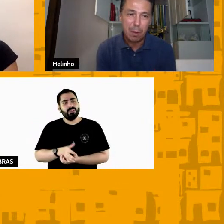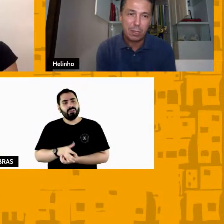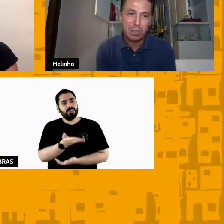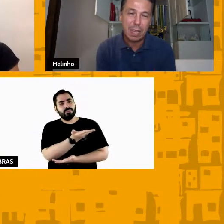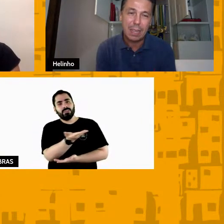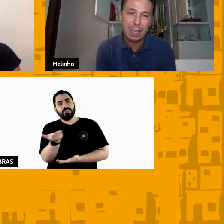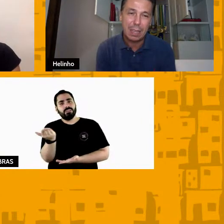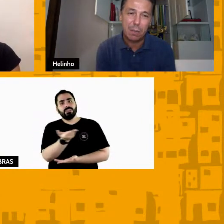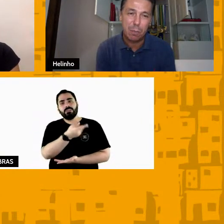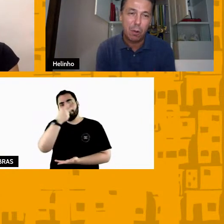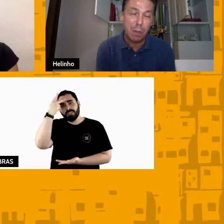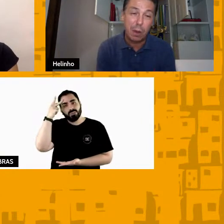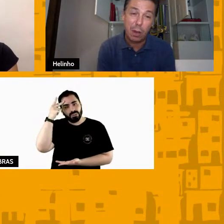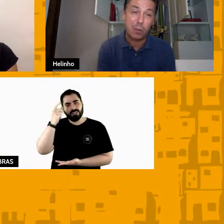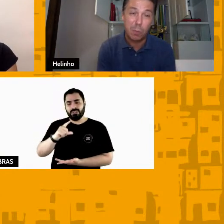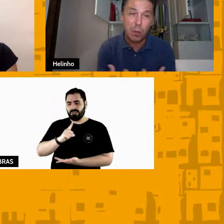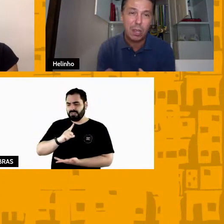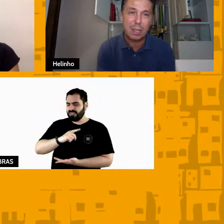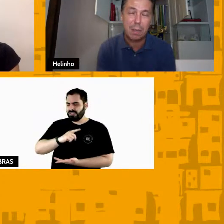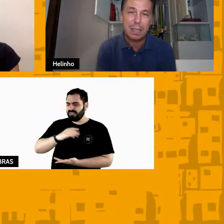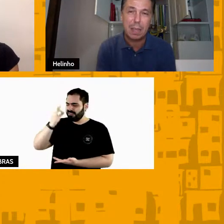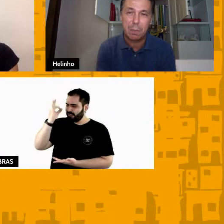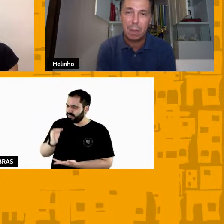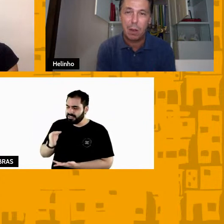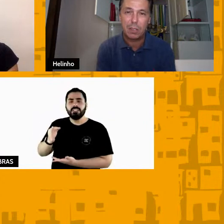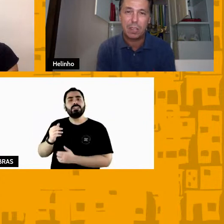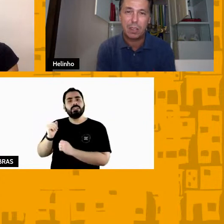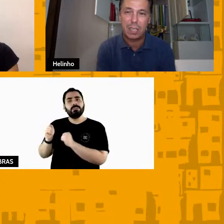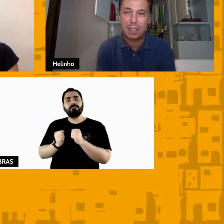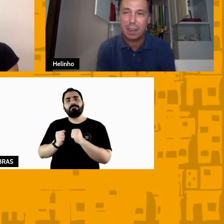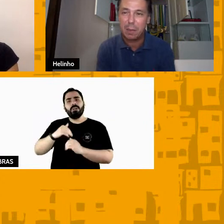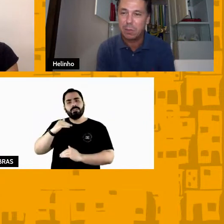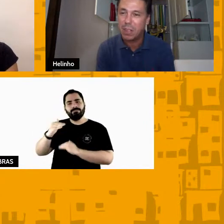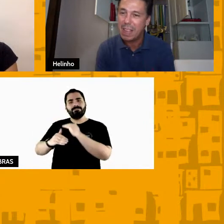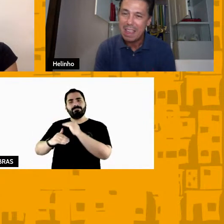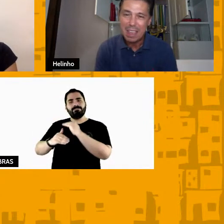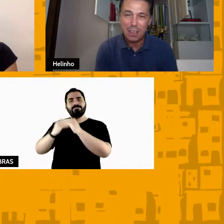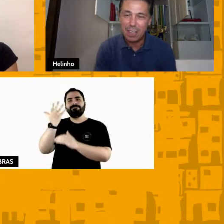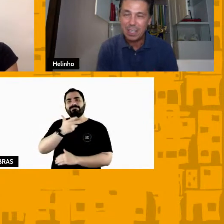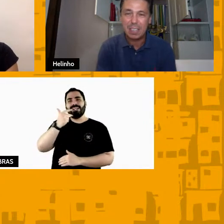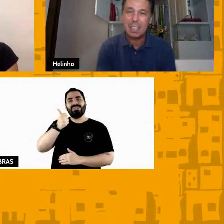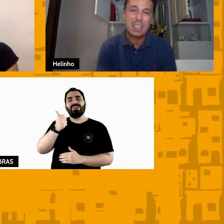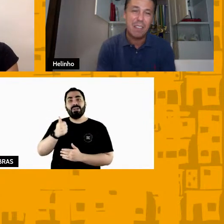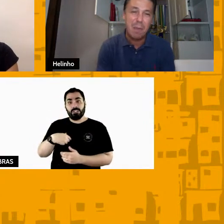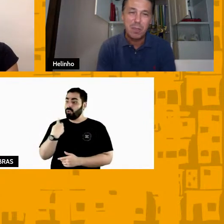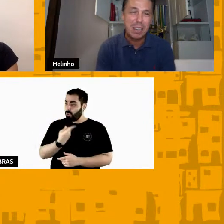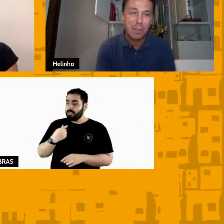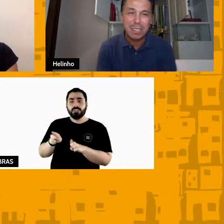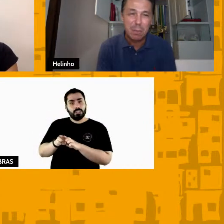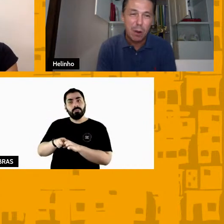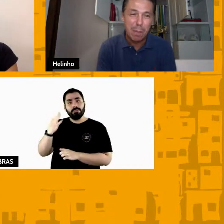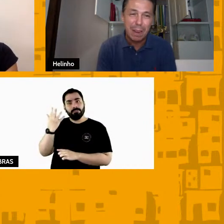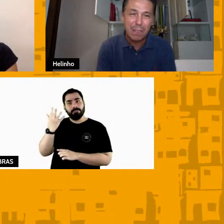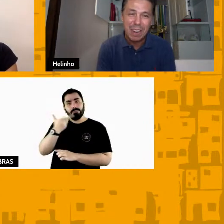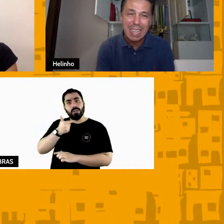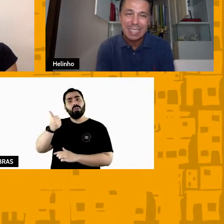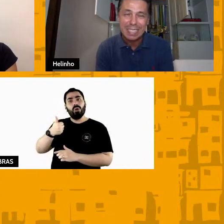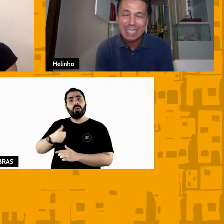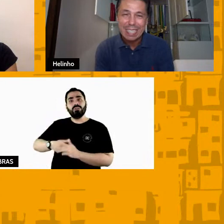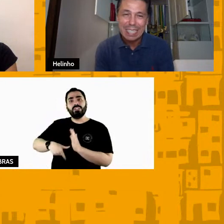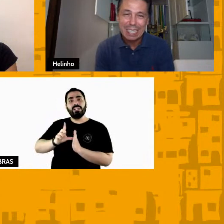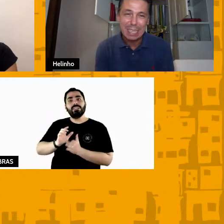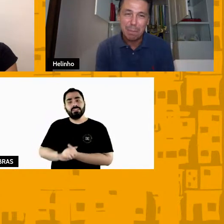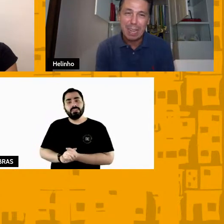possam sair daqui um pouco melhores como nós também saímos melhores que nós entramos e eu tenho certeza que vem muita coisa boa pela